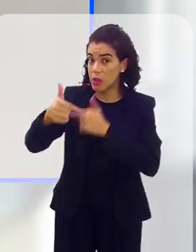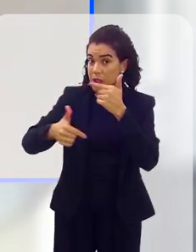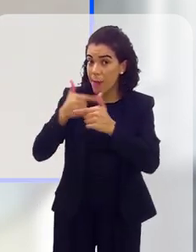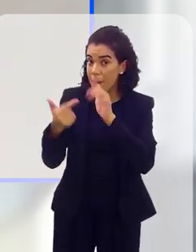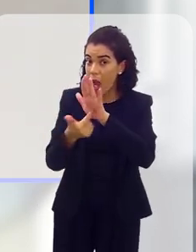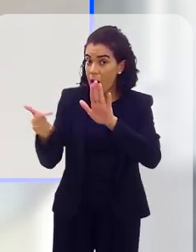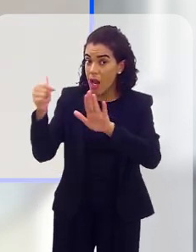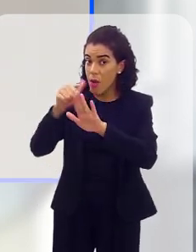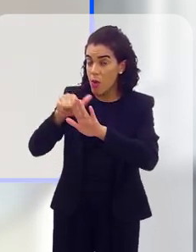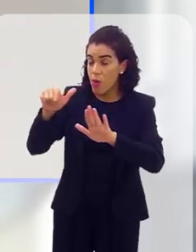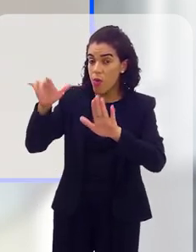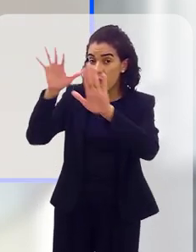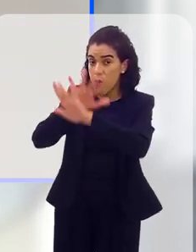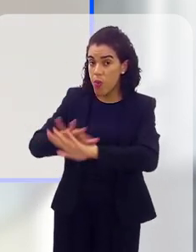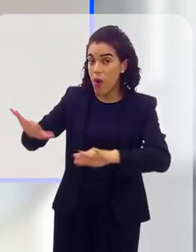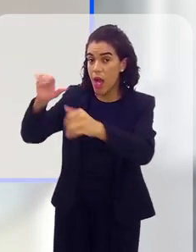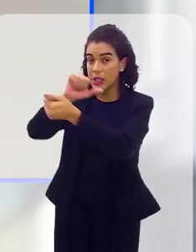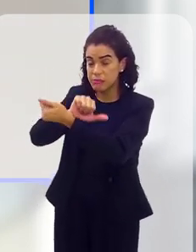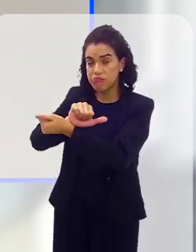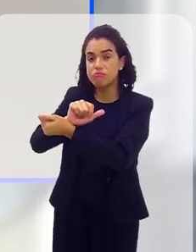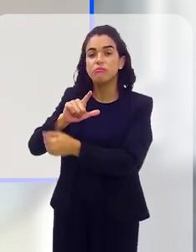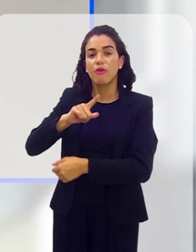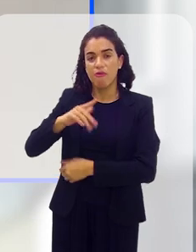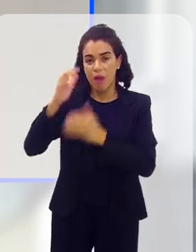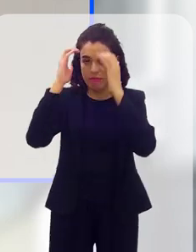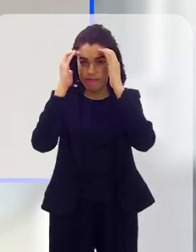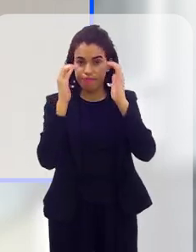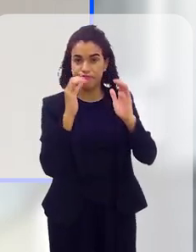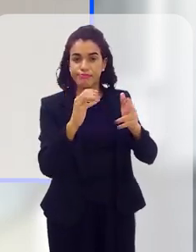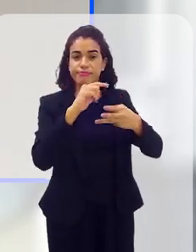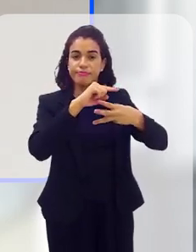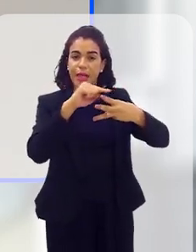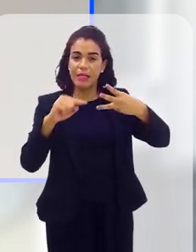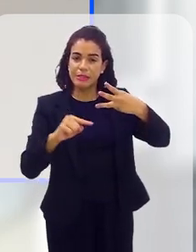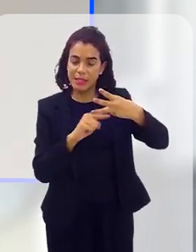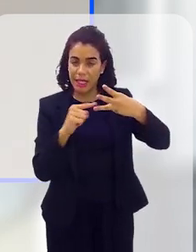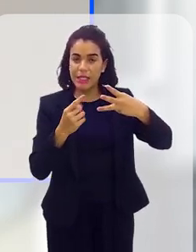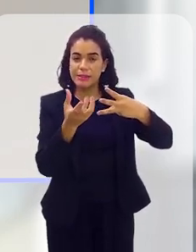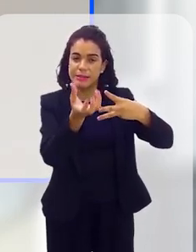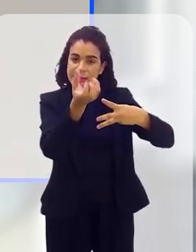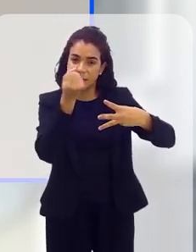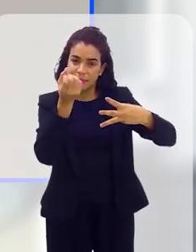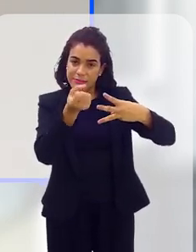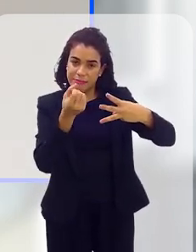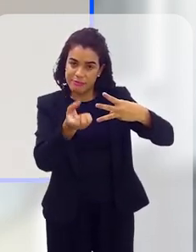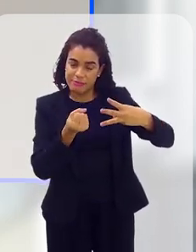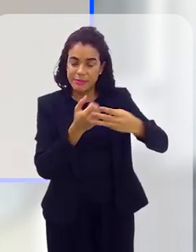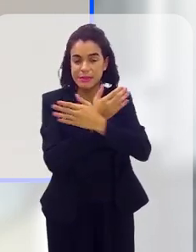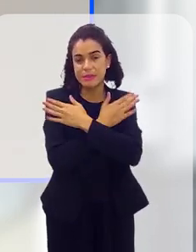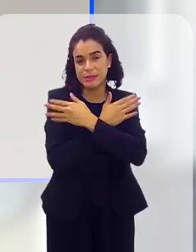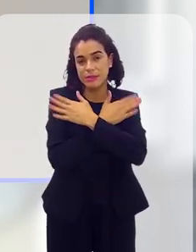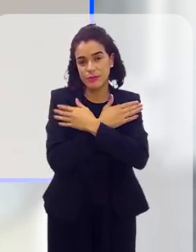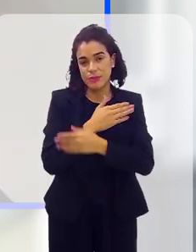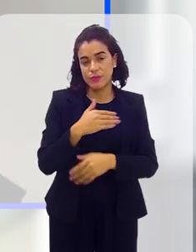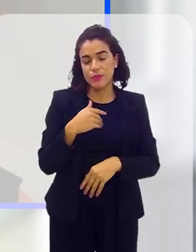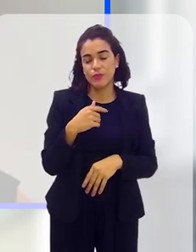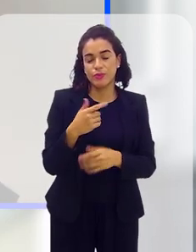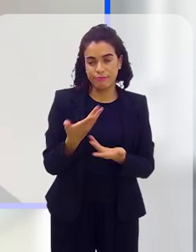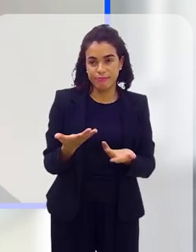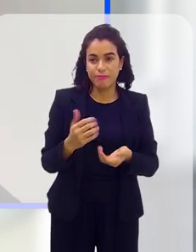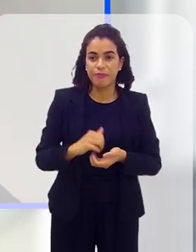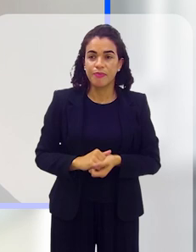como de escravidão contemporânea, você vai fazer jus a essas três parcelas do seguro-desemprego especial.